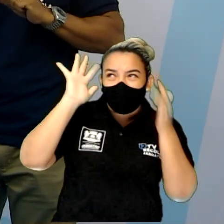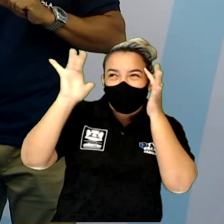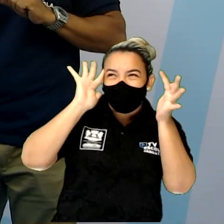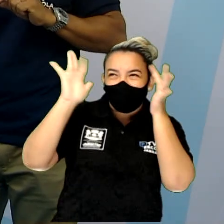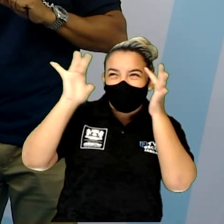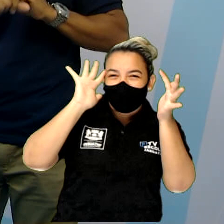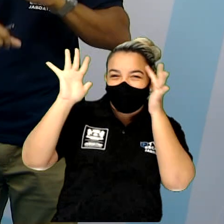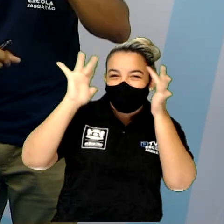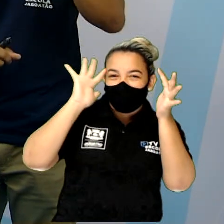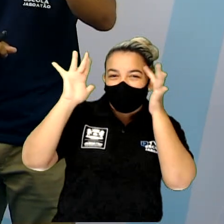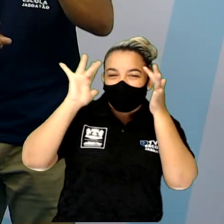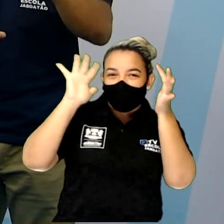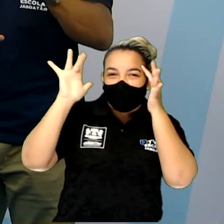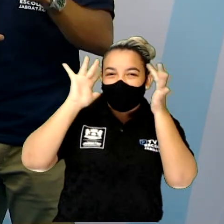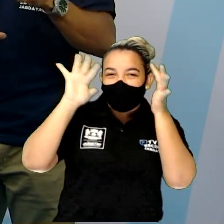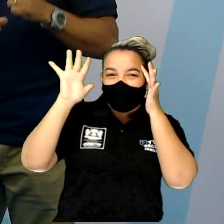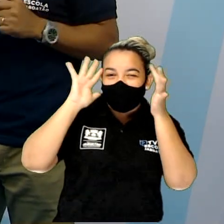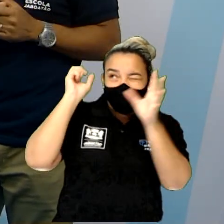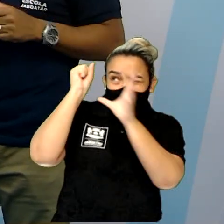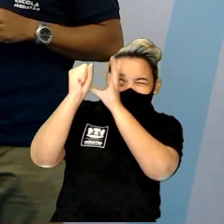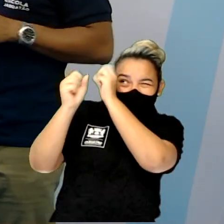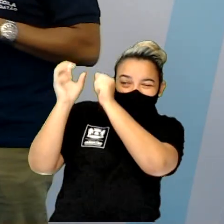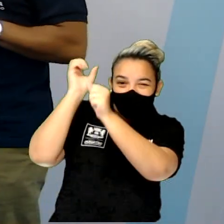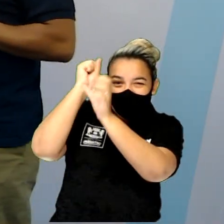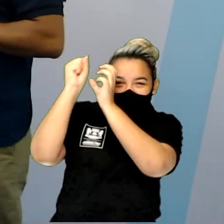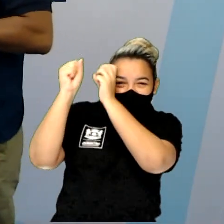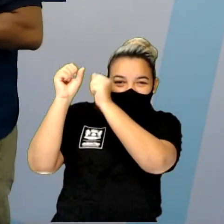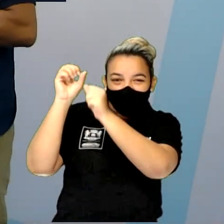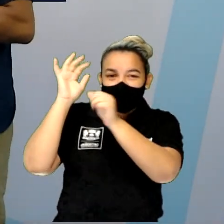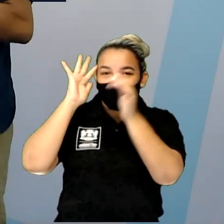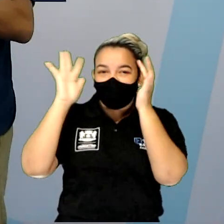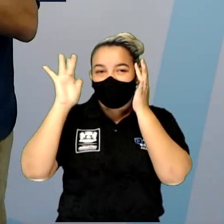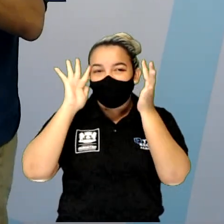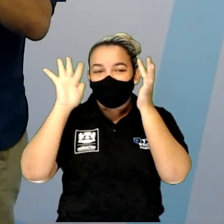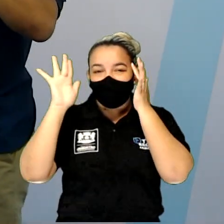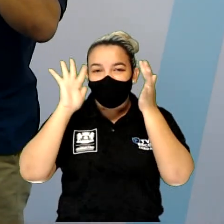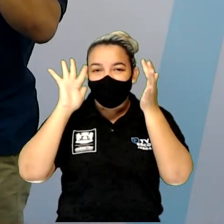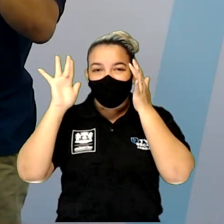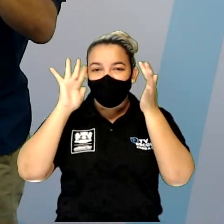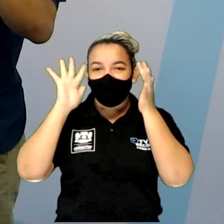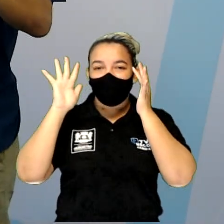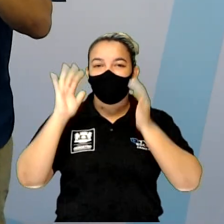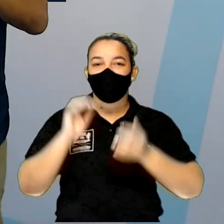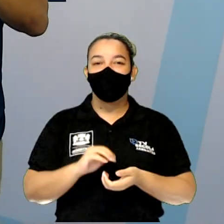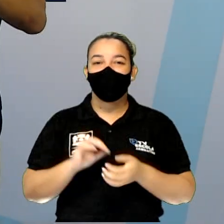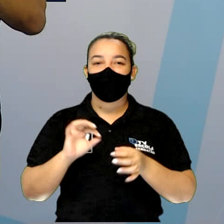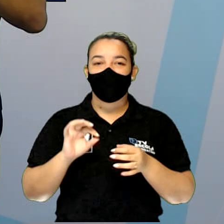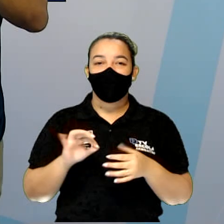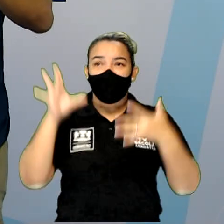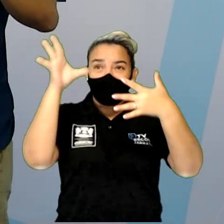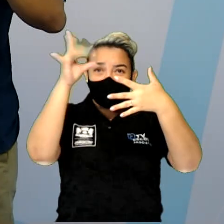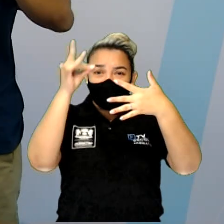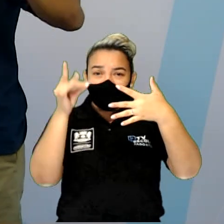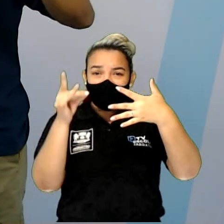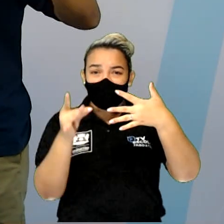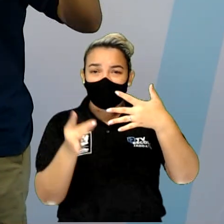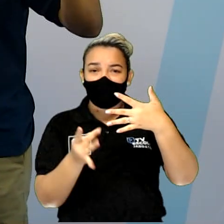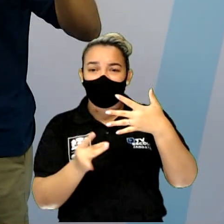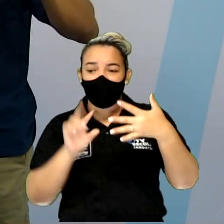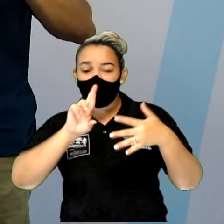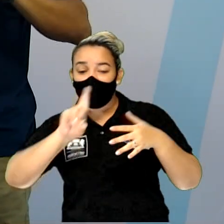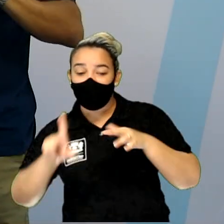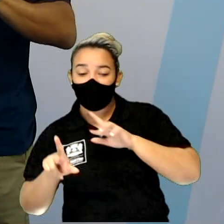usava, beleza? Puxar na memória aquela relação de diferenciação entre